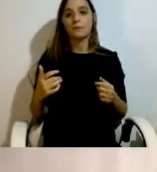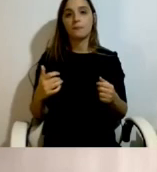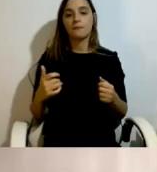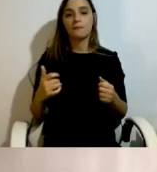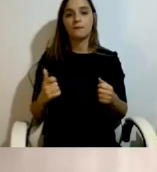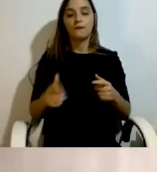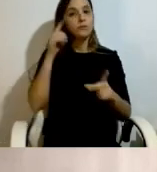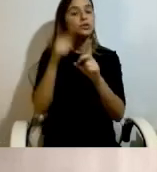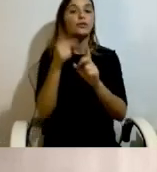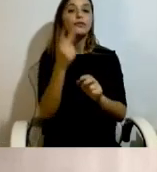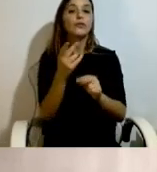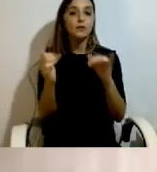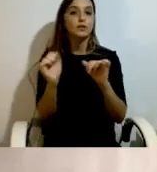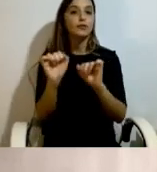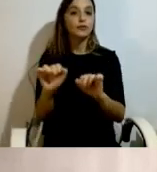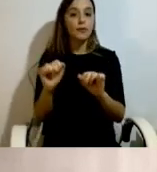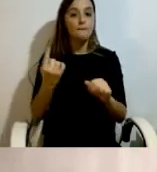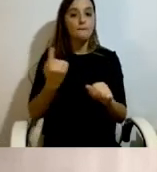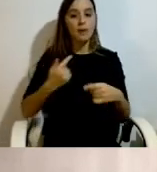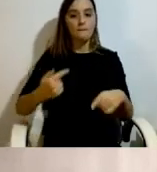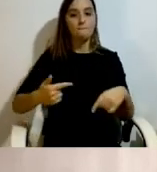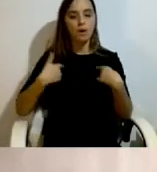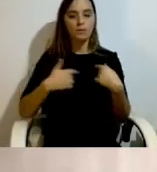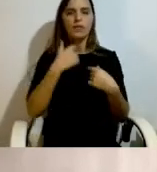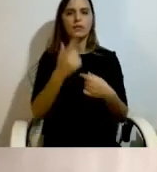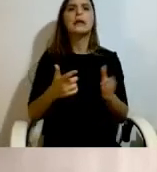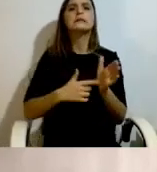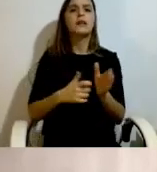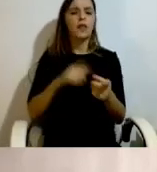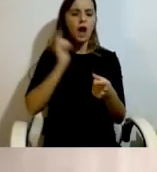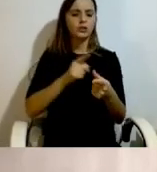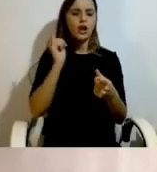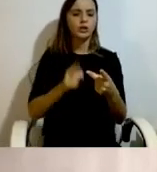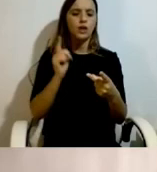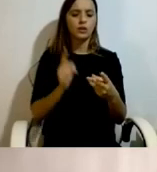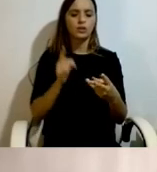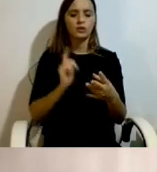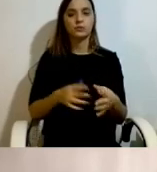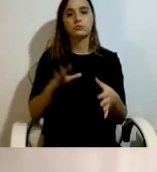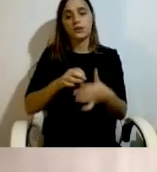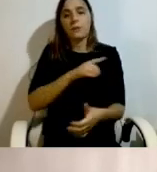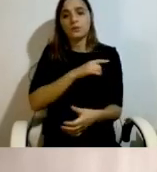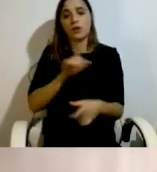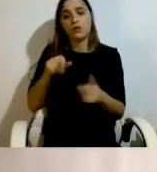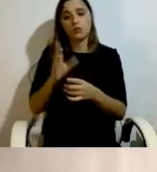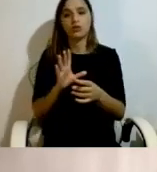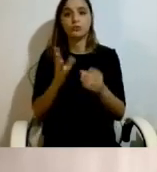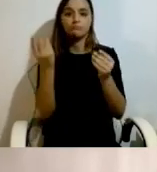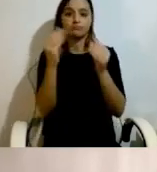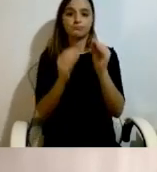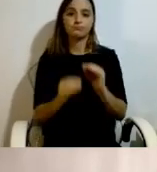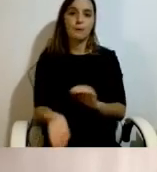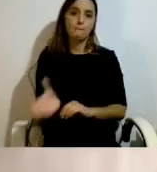independente, têm que identificar quais são as suas necessidades a nível pessoal para acrescentar aqui. E terminava